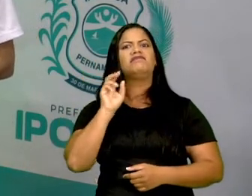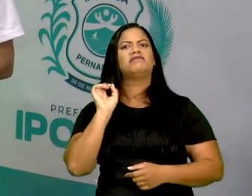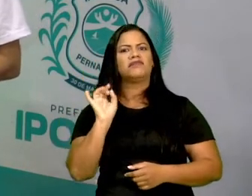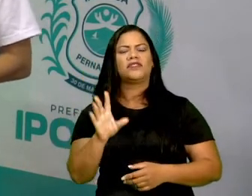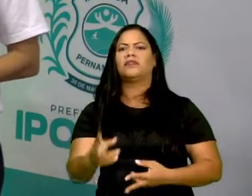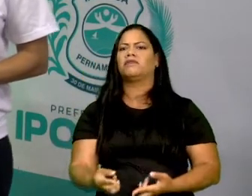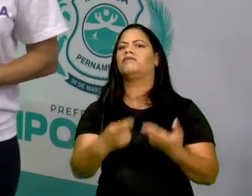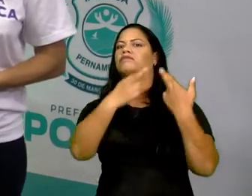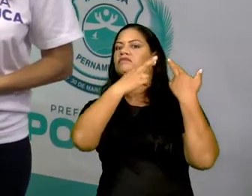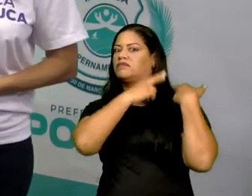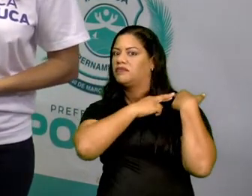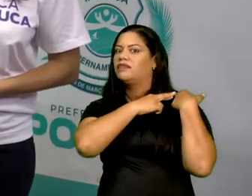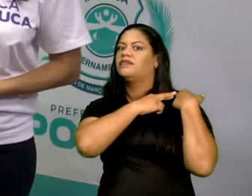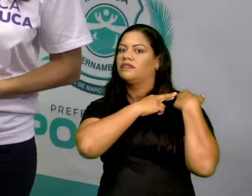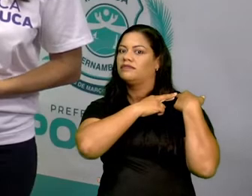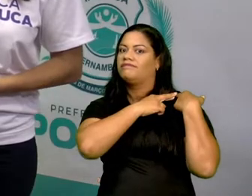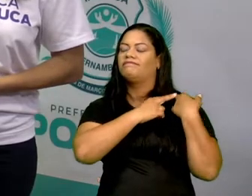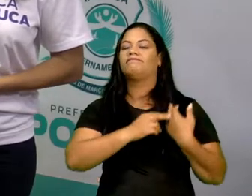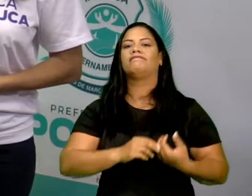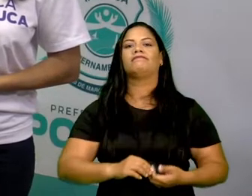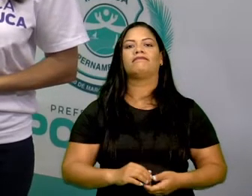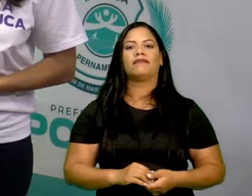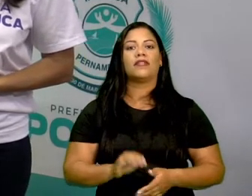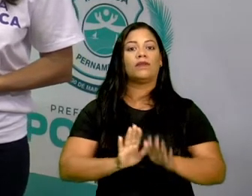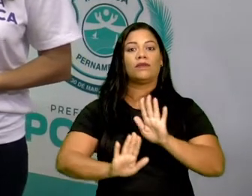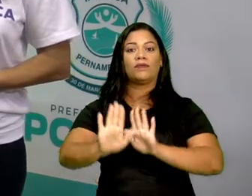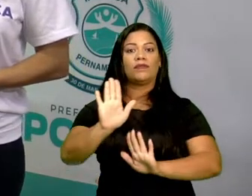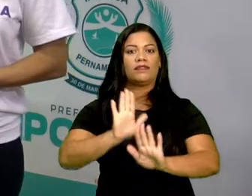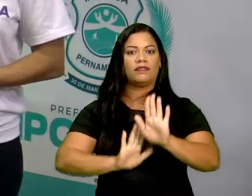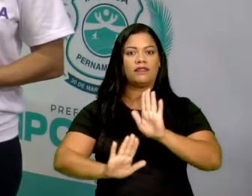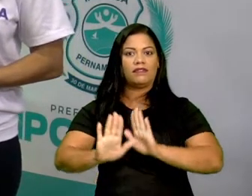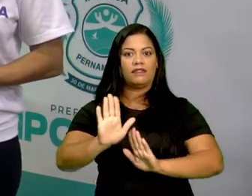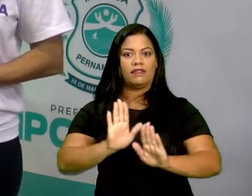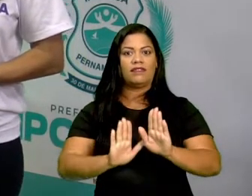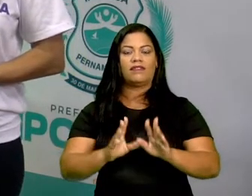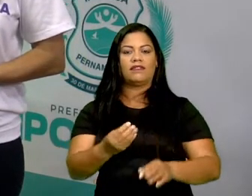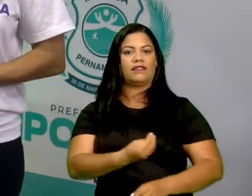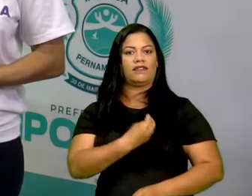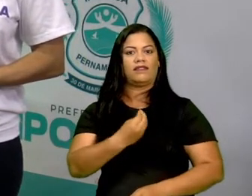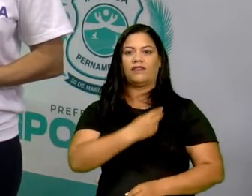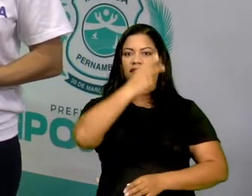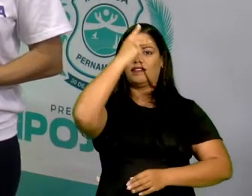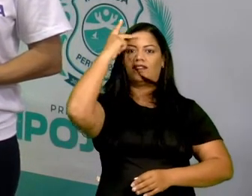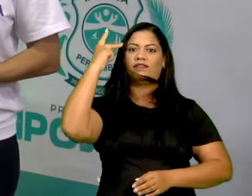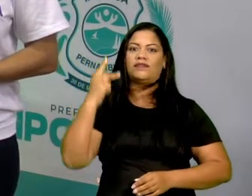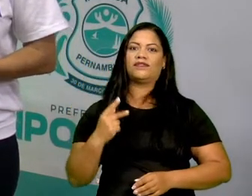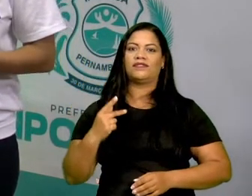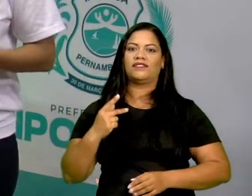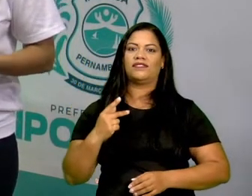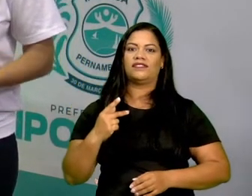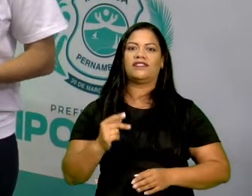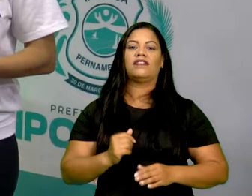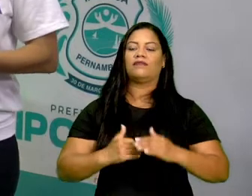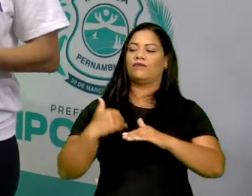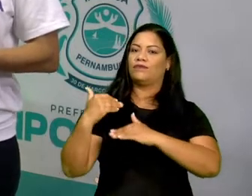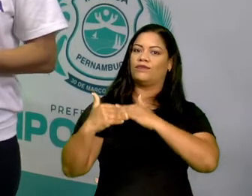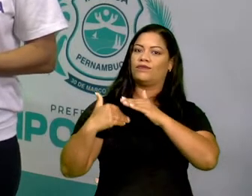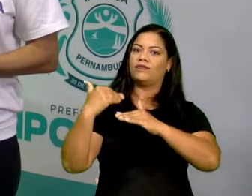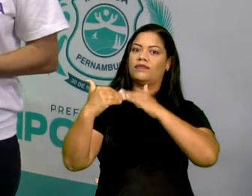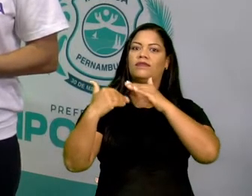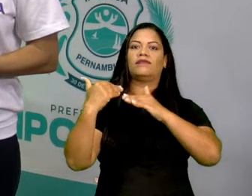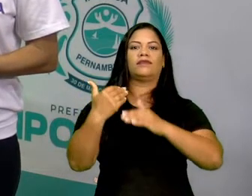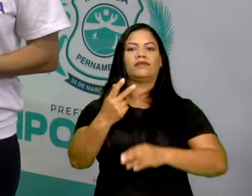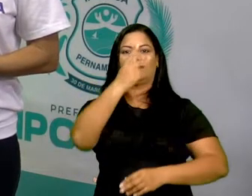que responsabilidade, não é isso? Cuidar da vida das pessoas, do desenvolvimento das